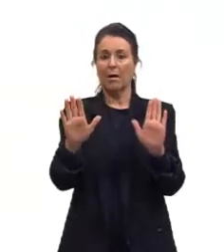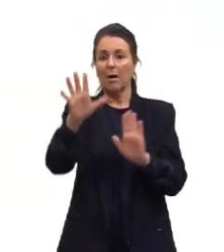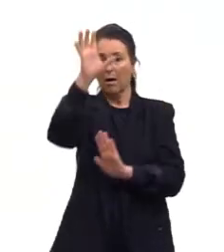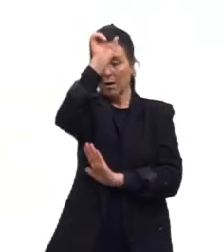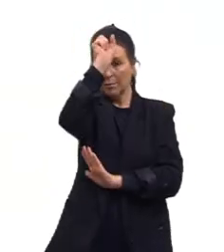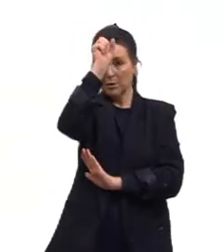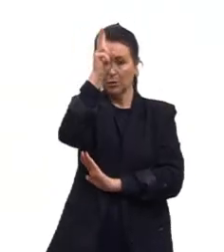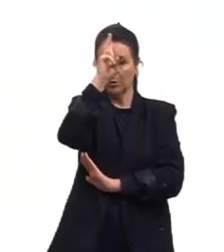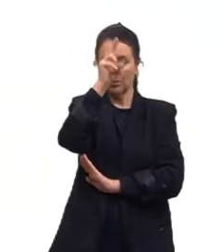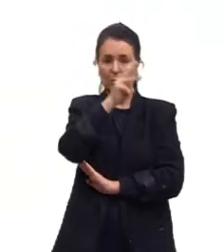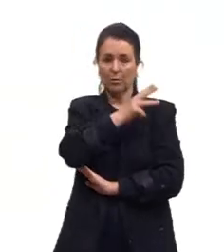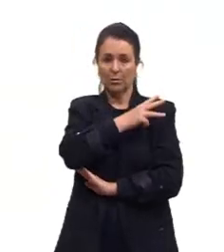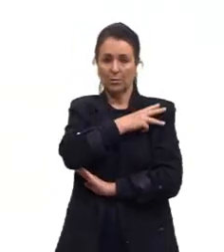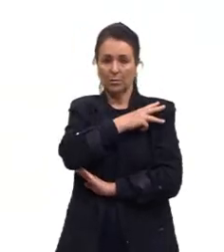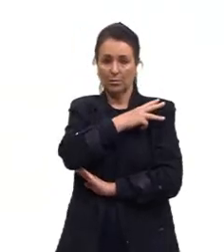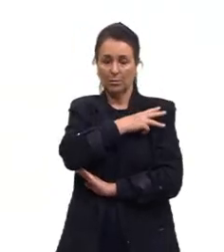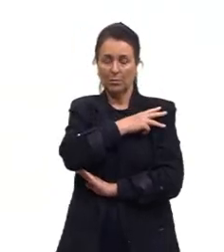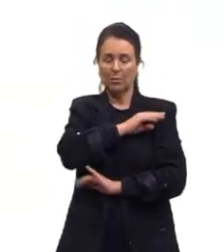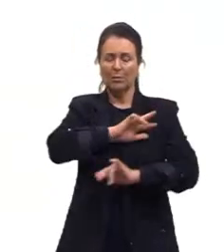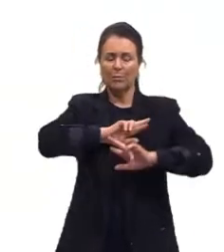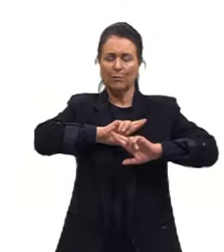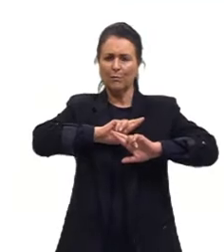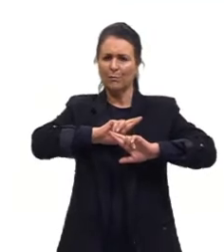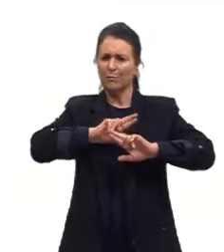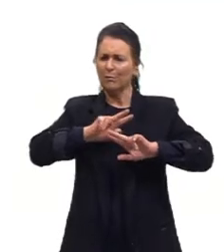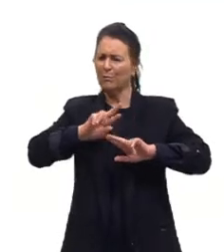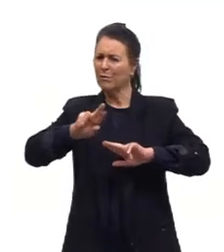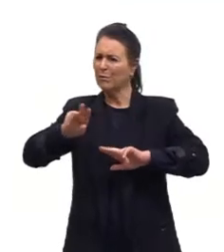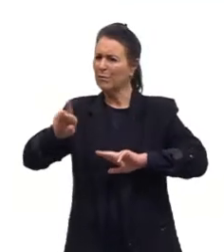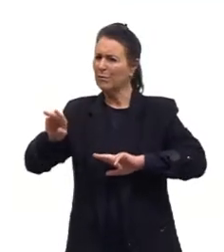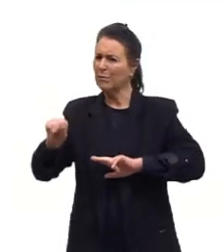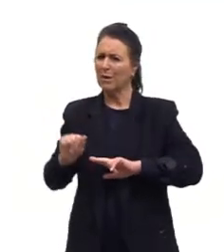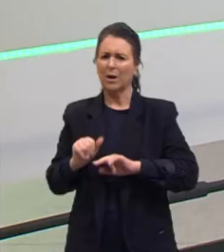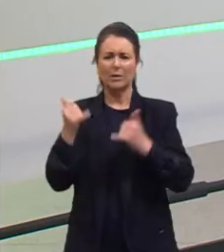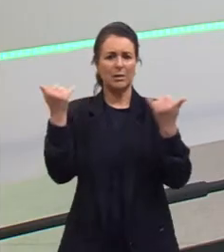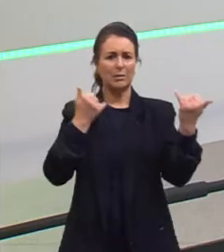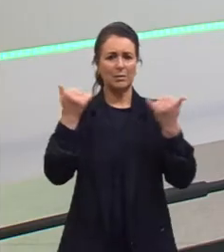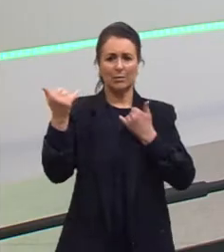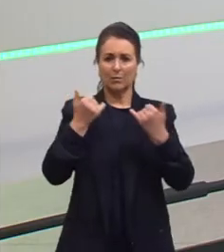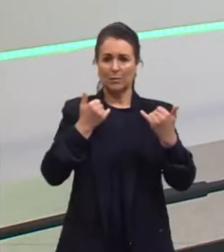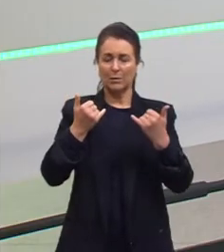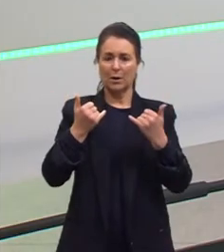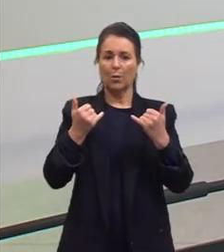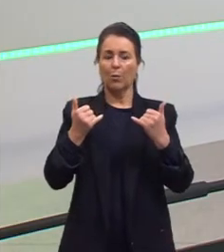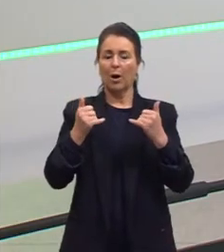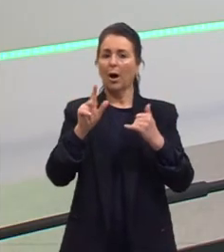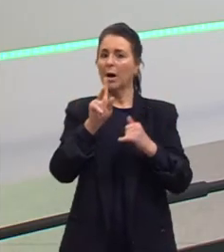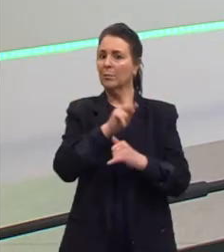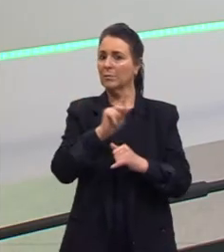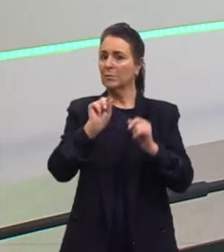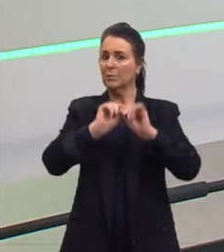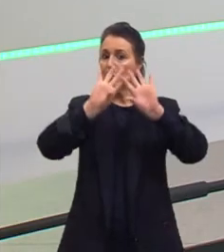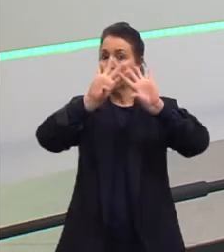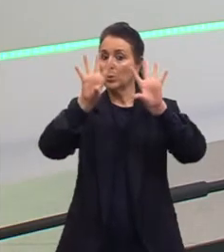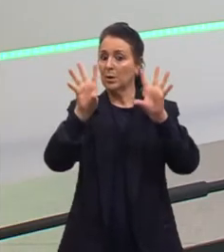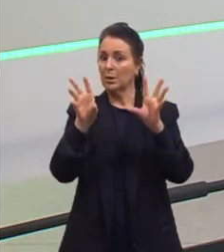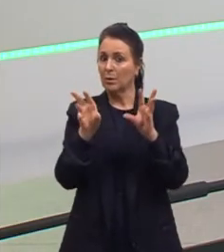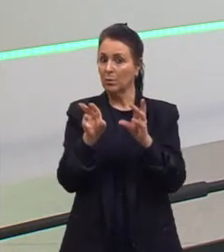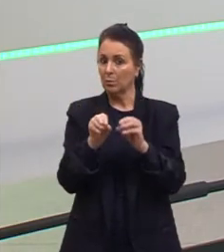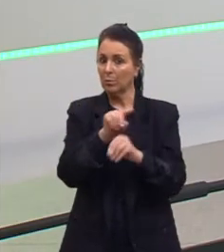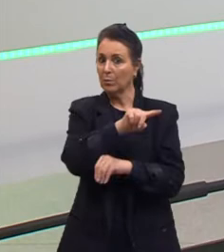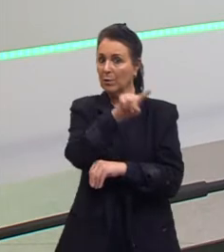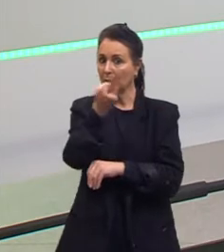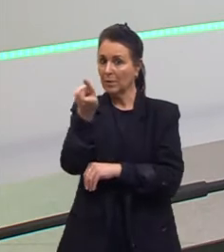quem lembra. Tem várias informações, mas eu vou tentar trazer para vocês de uma forma mais resumida para a gente lembrar